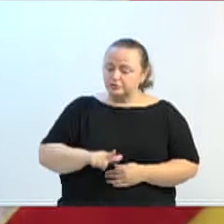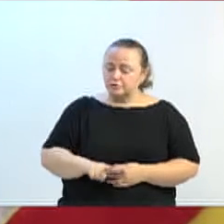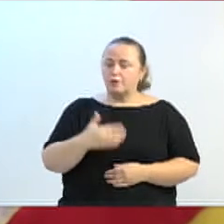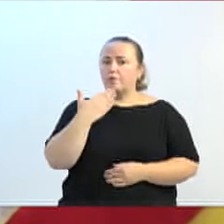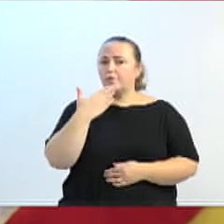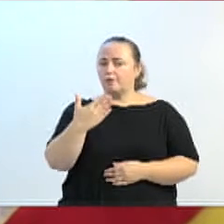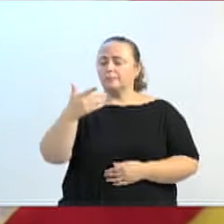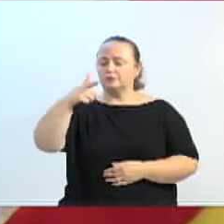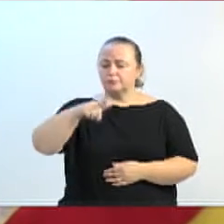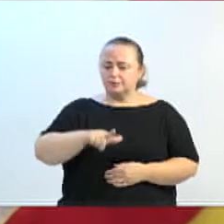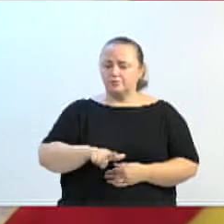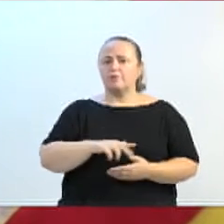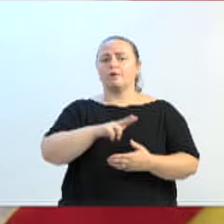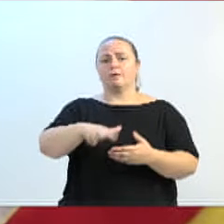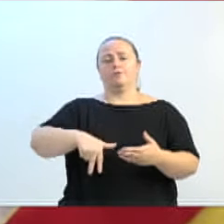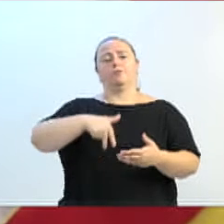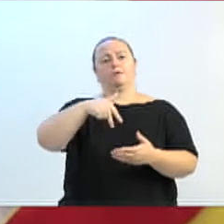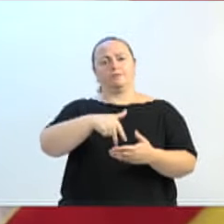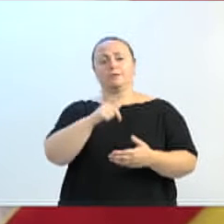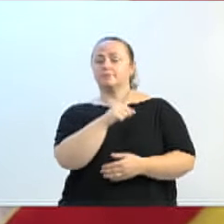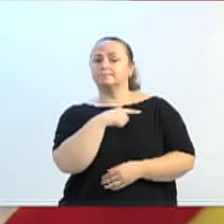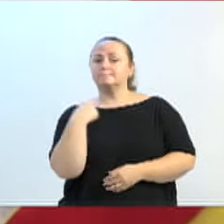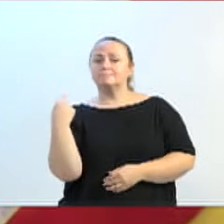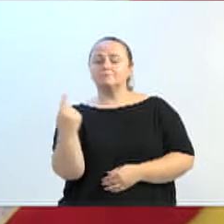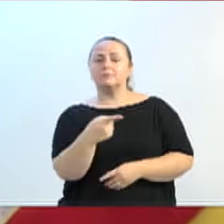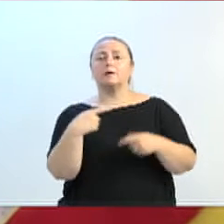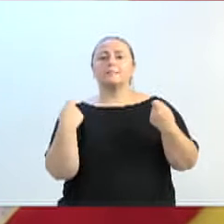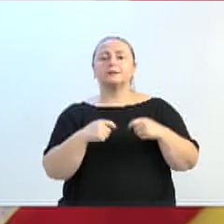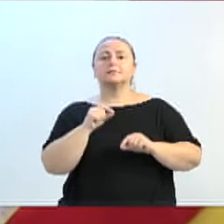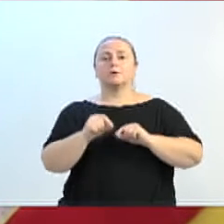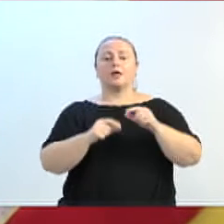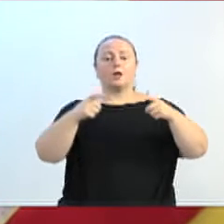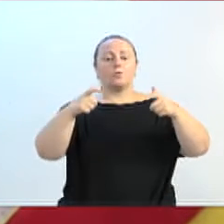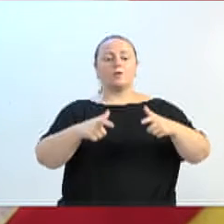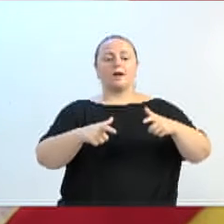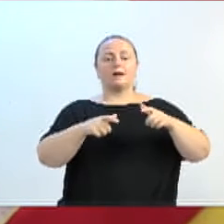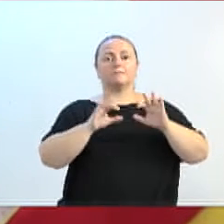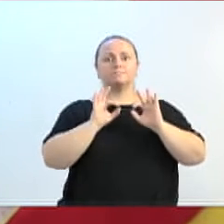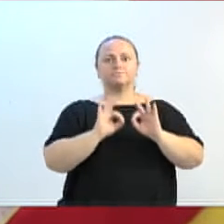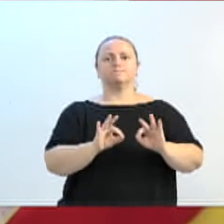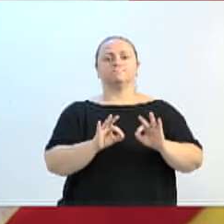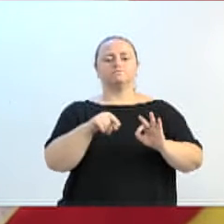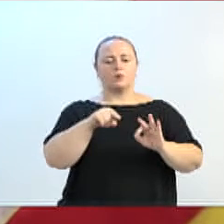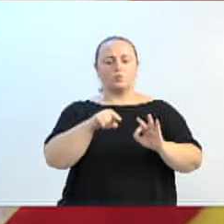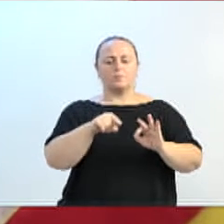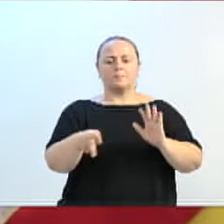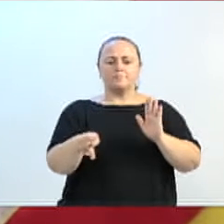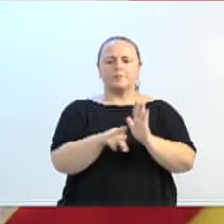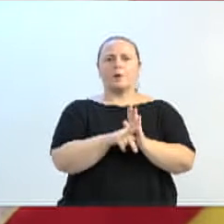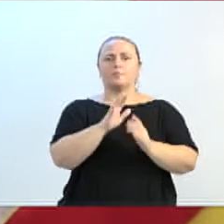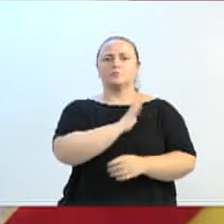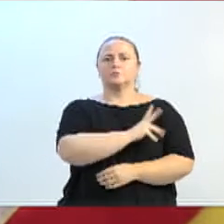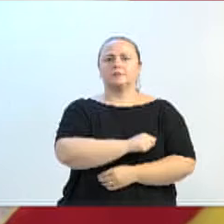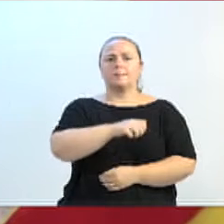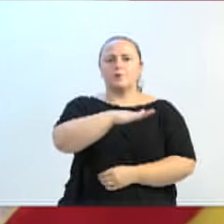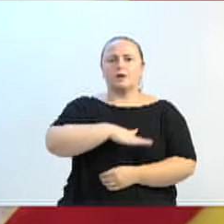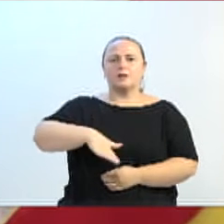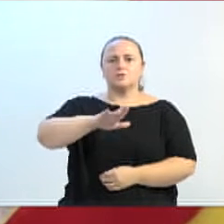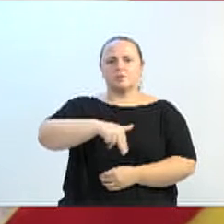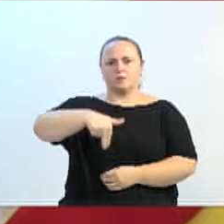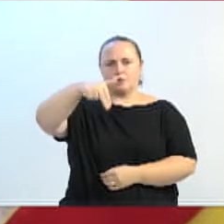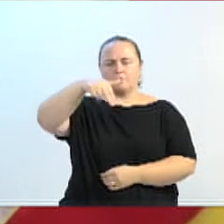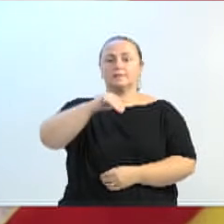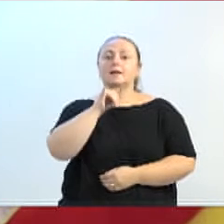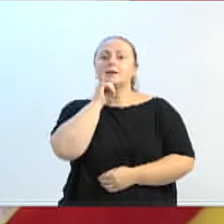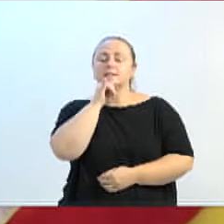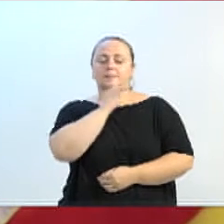reivindicação aqui da tribuna, nós precisamos de uma base do SAMU na região norte da cidade. Quando alguém está infartando,